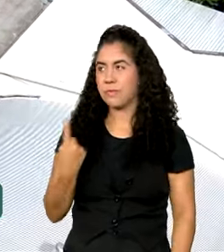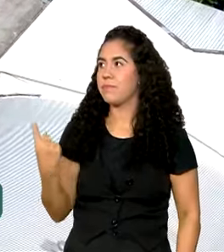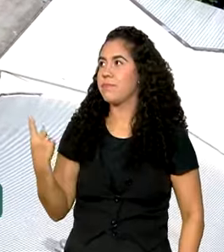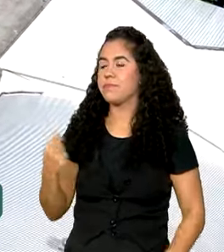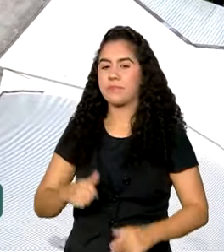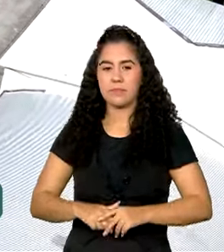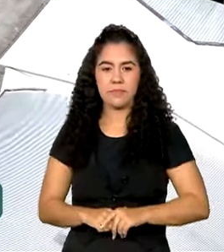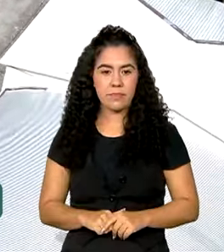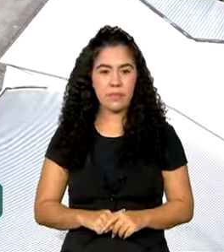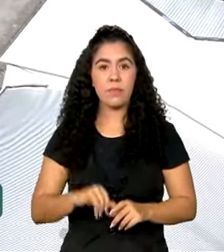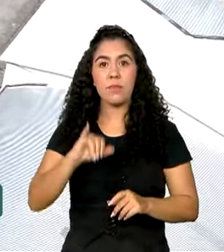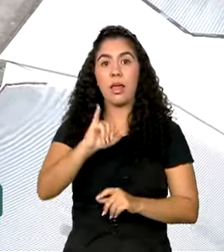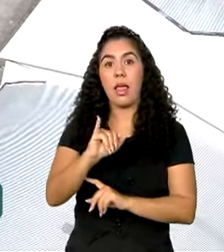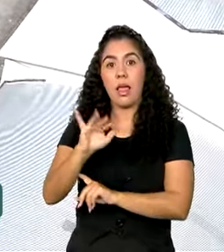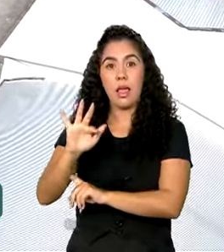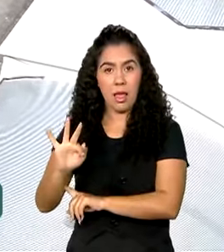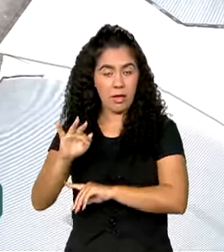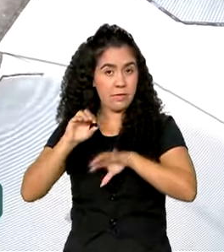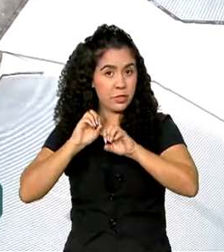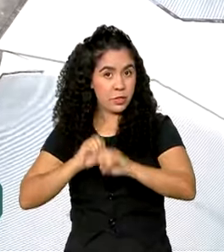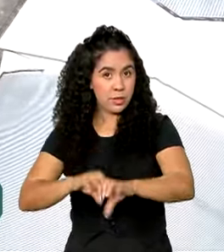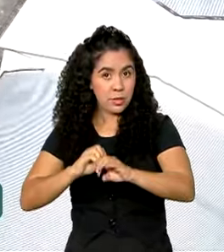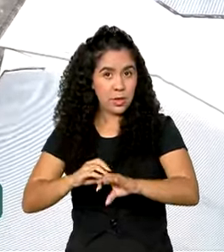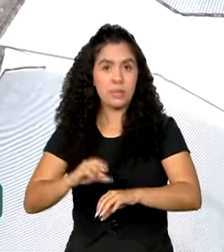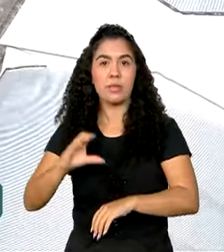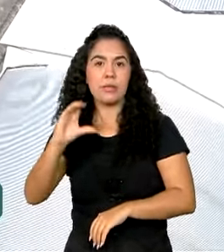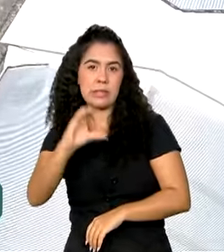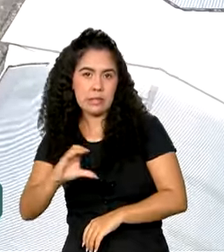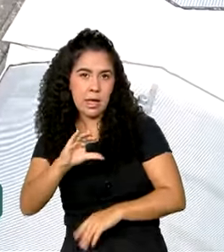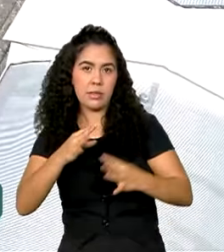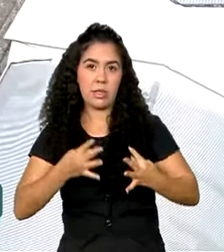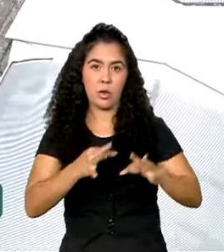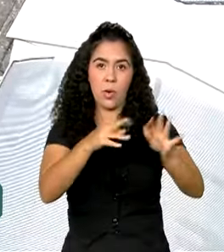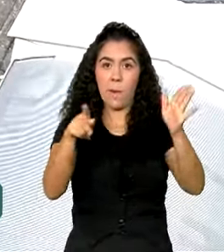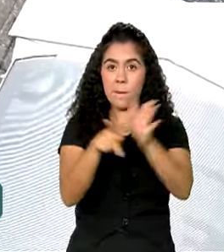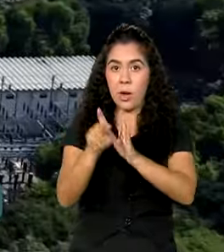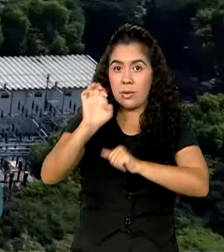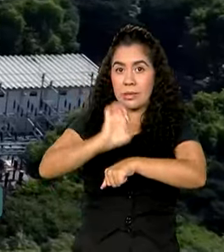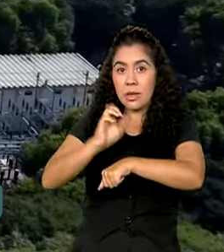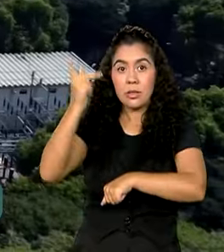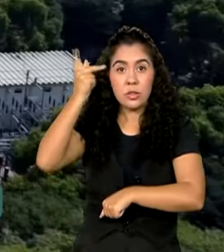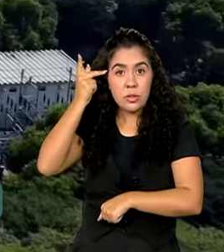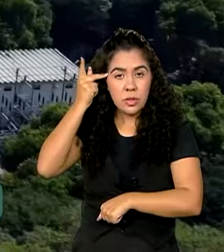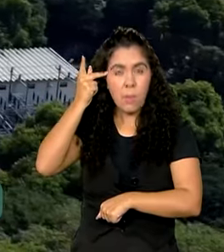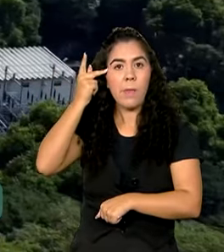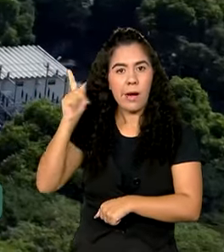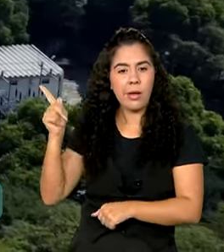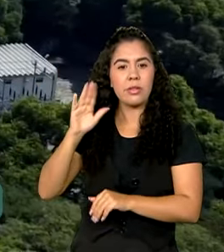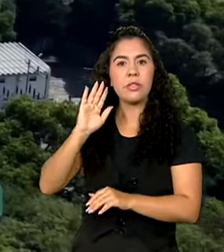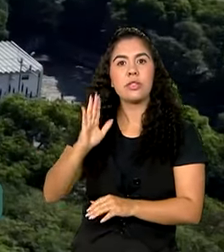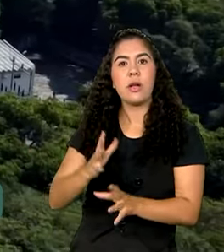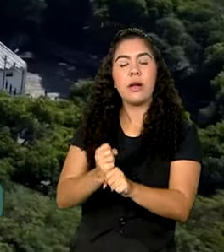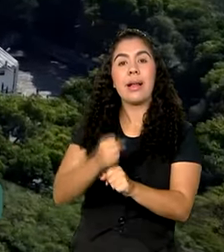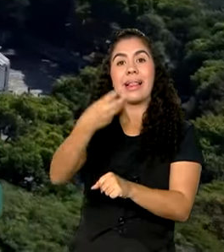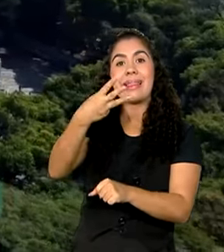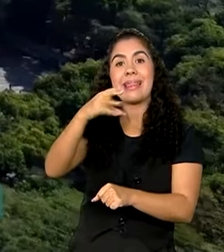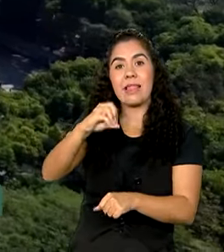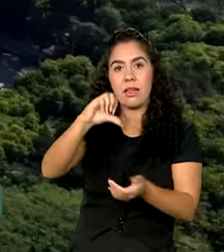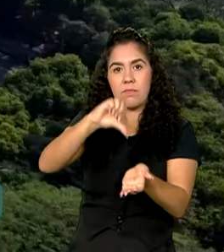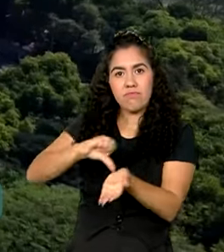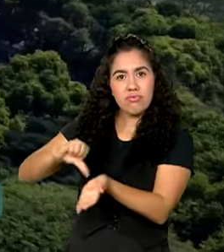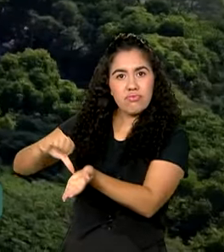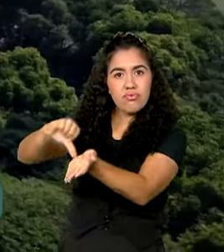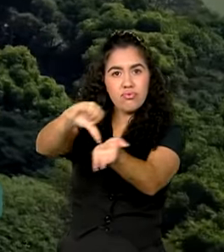O Instituto Federal de Educação, Ciência e Tecnologia de São Paulo funciona em mais de 30 cidades paulistas.